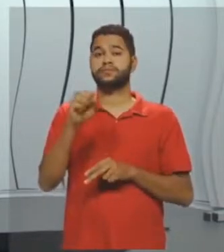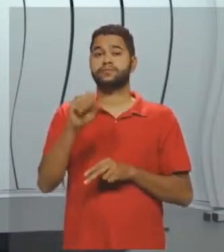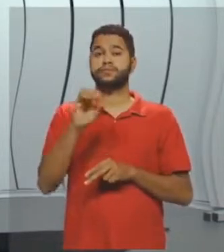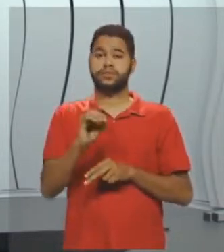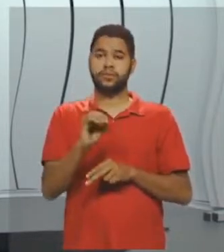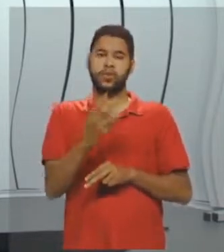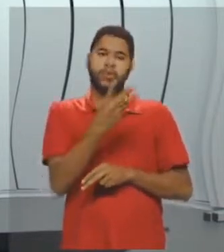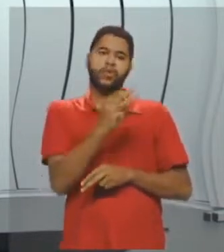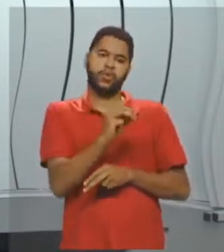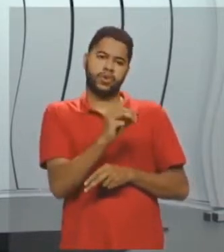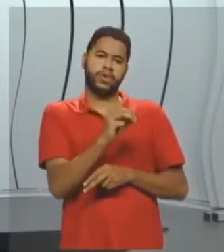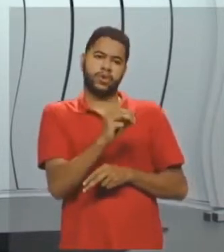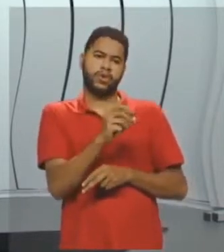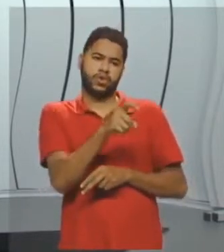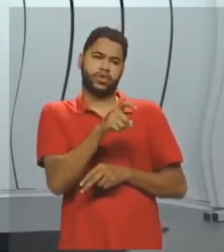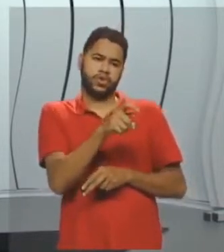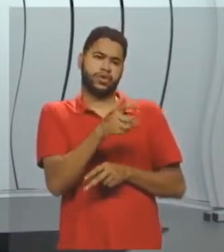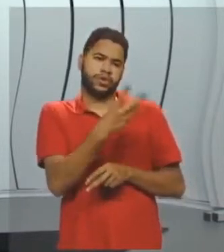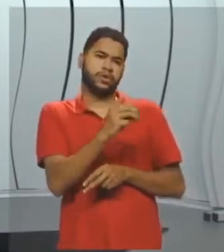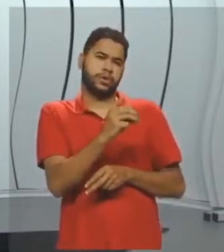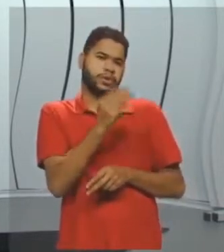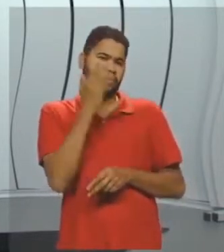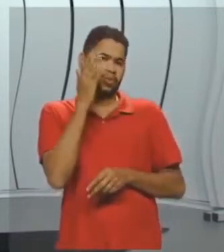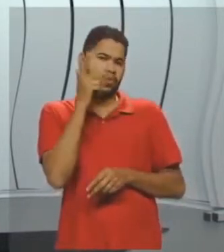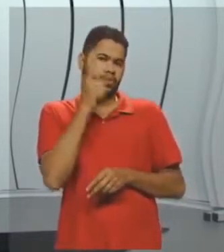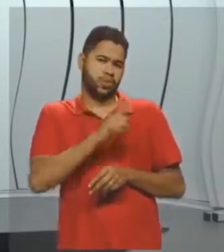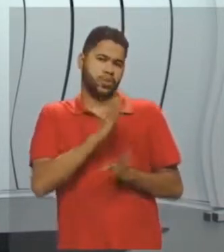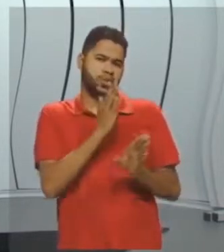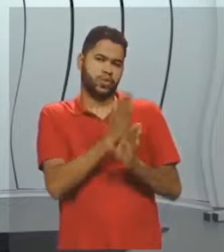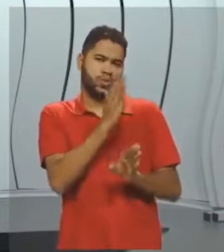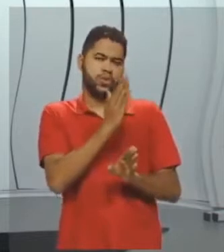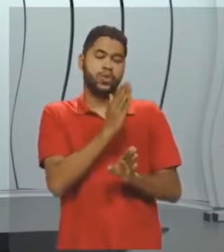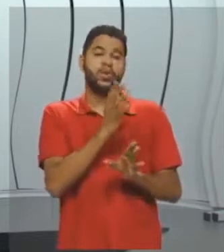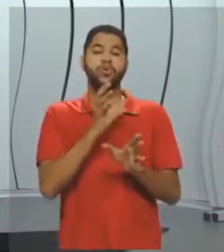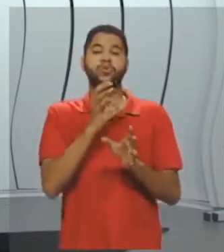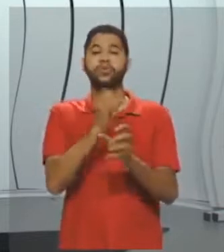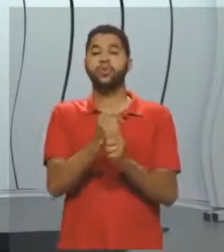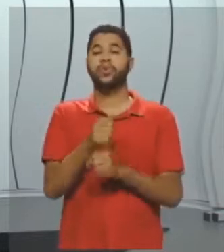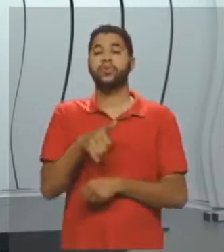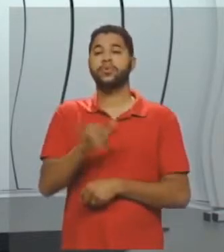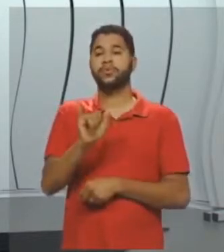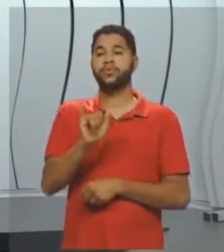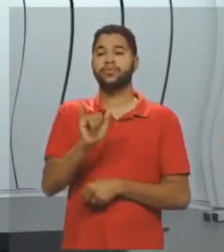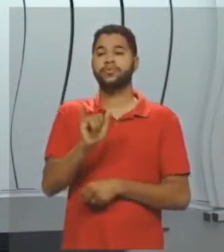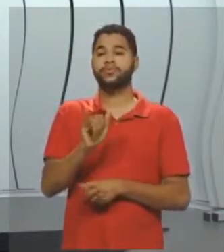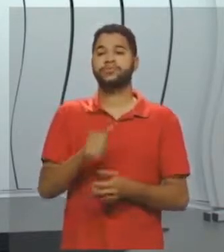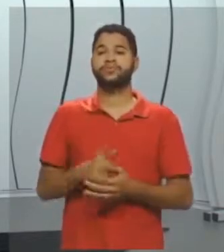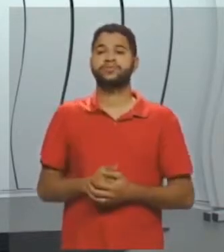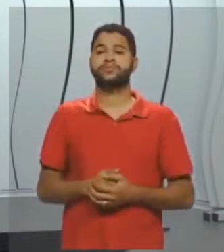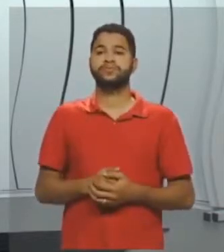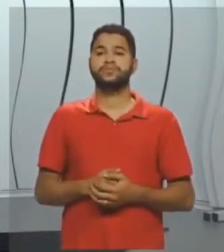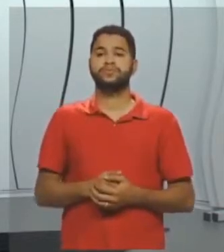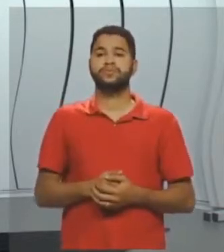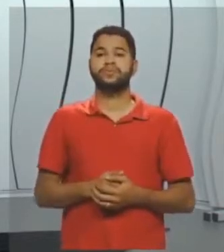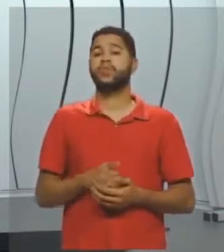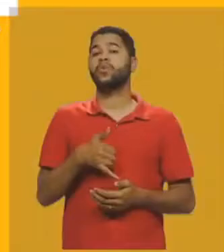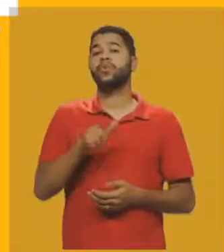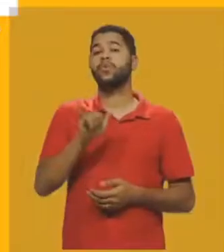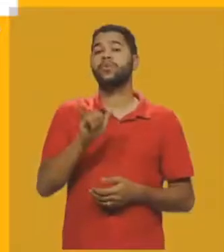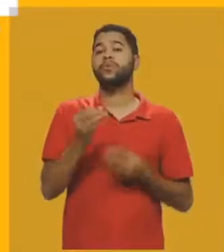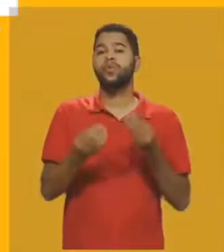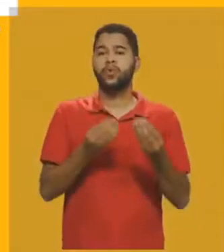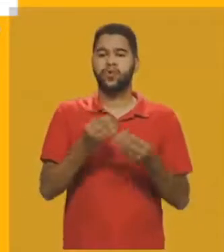graus que eu já descobri de x, então, somado com o y, eu descubro o y. Quanto que vale o y?